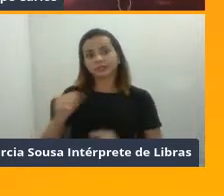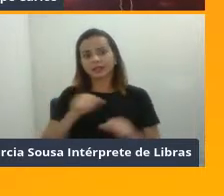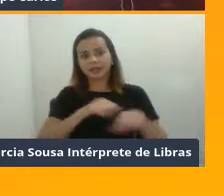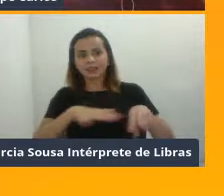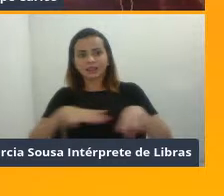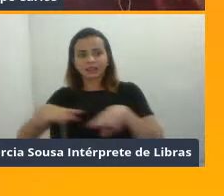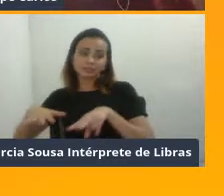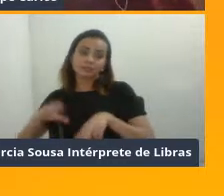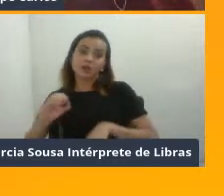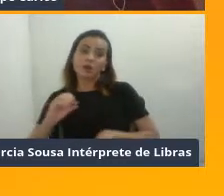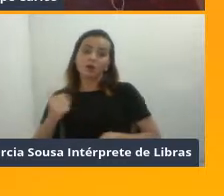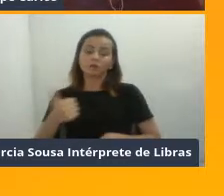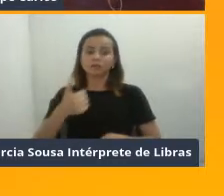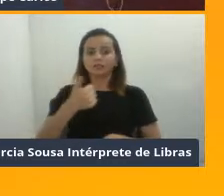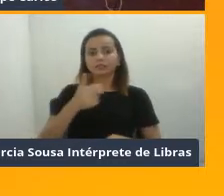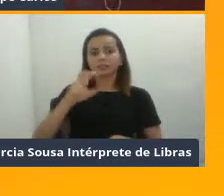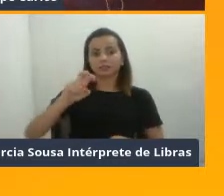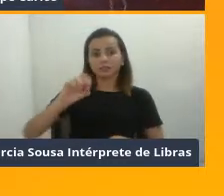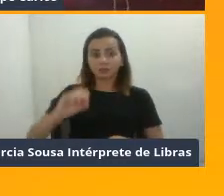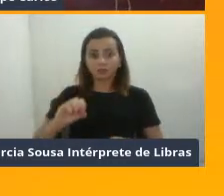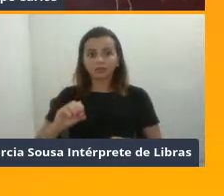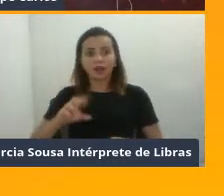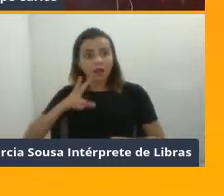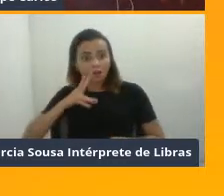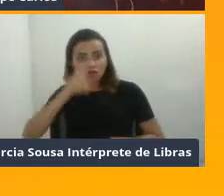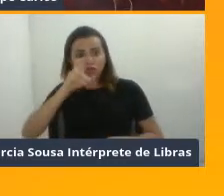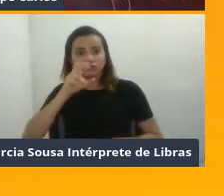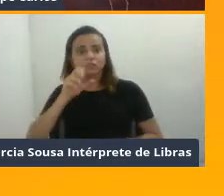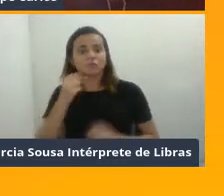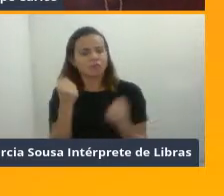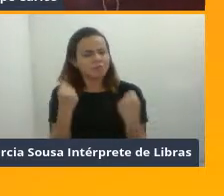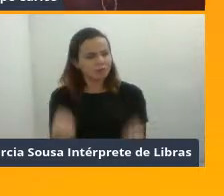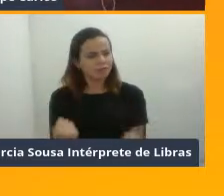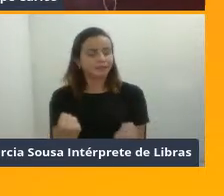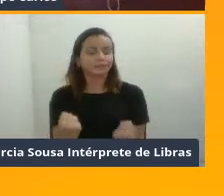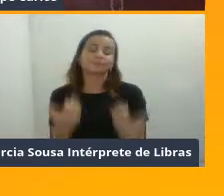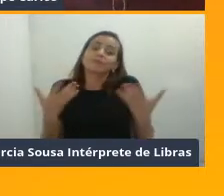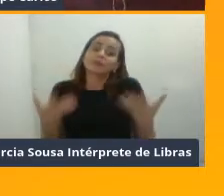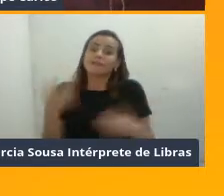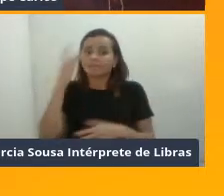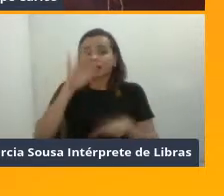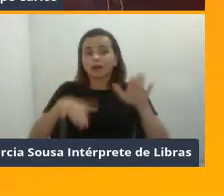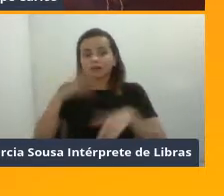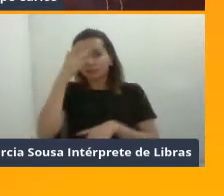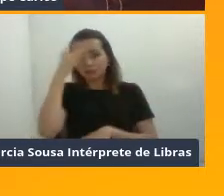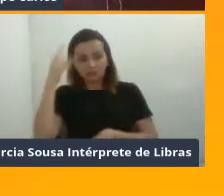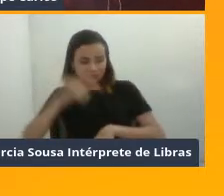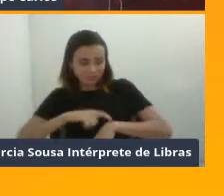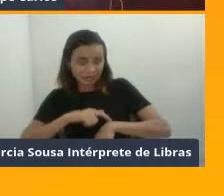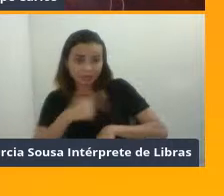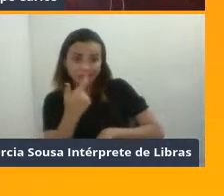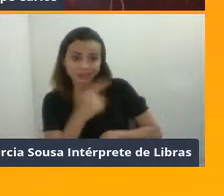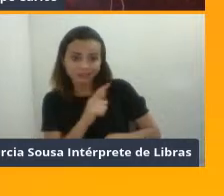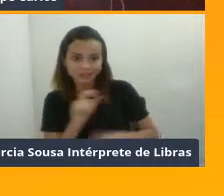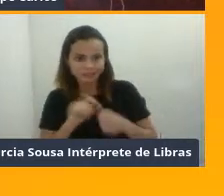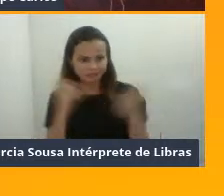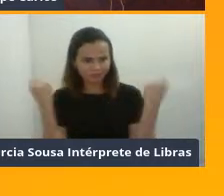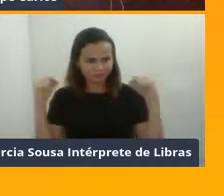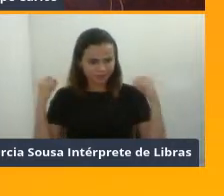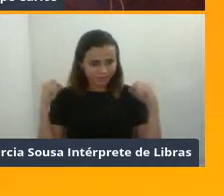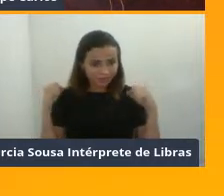150 minutos de atividade física intensa, certo? Então, para aquelas pessoas que não têm tempo de praticar atividade física,